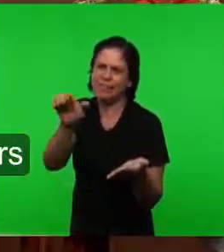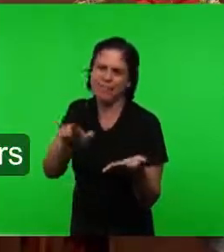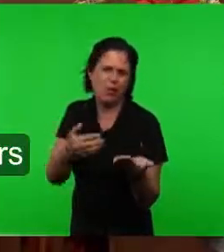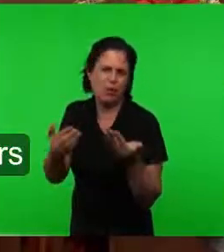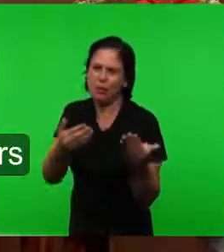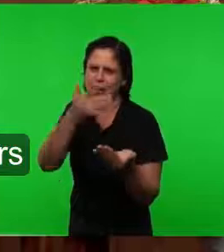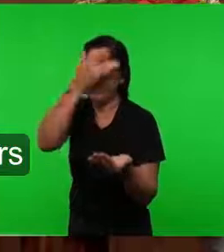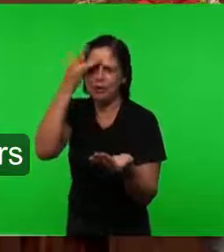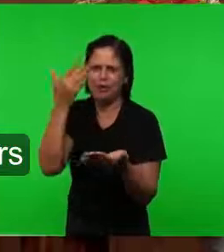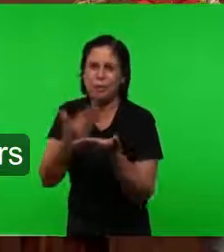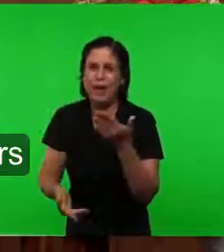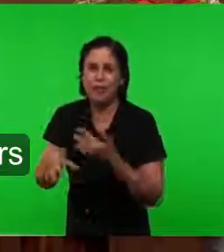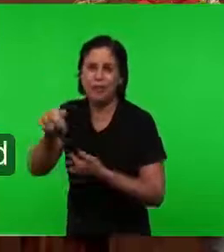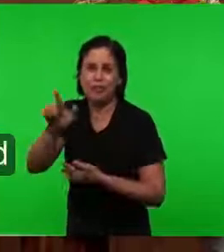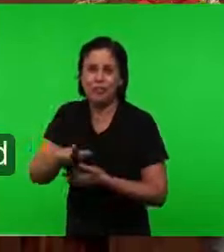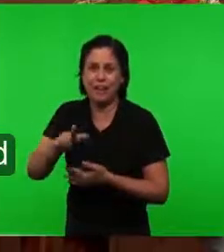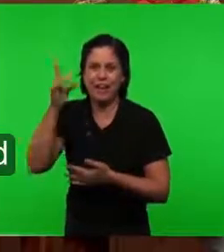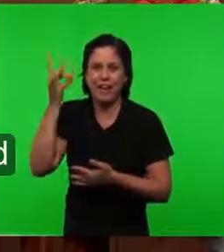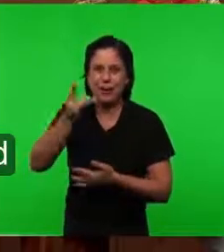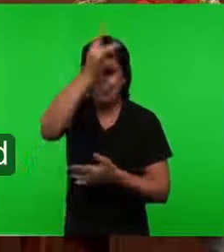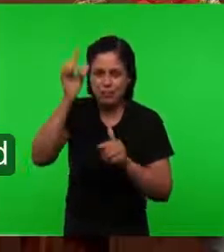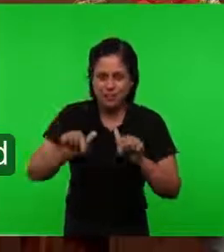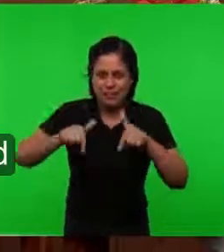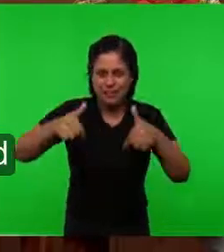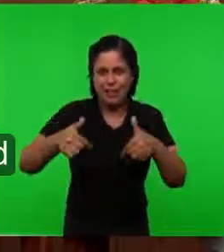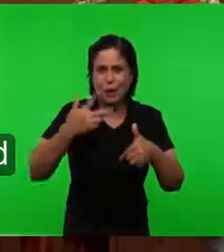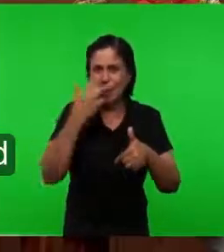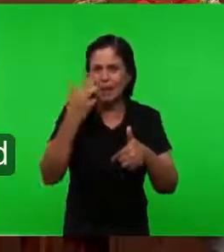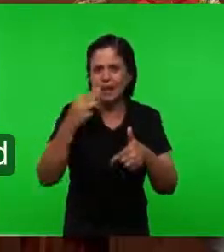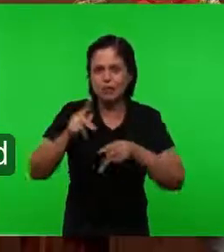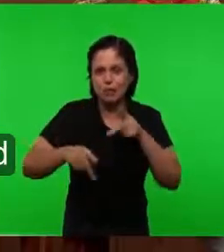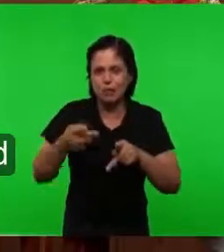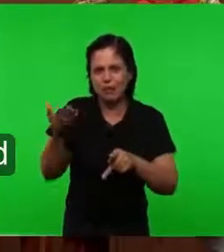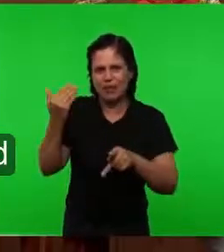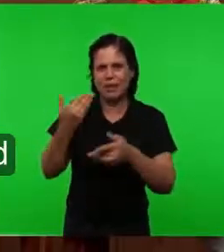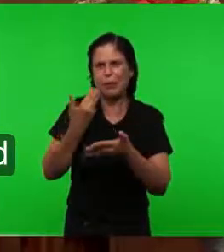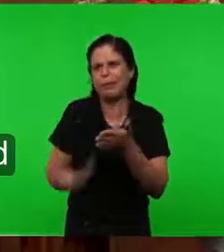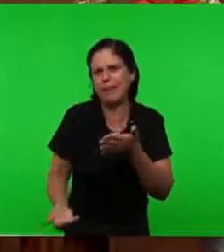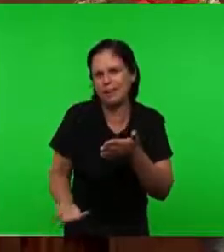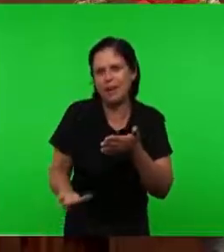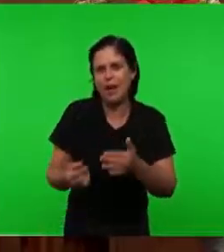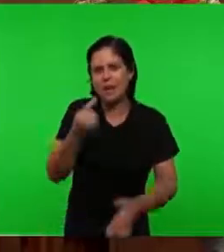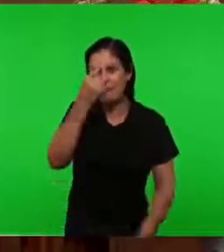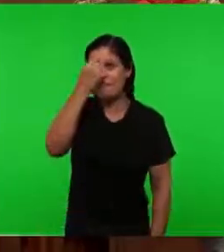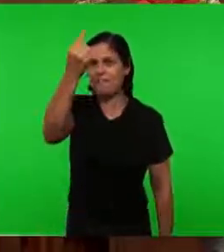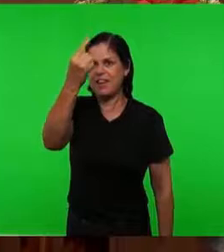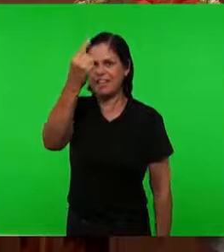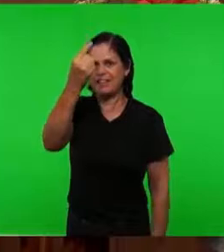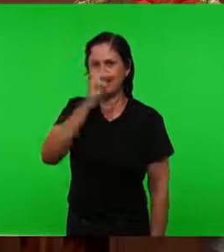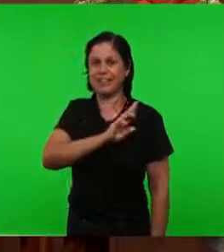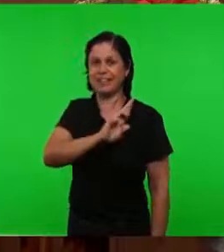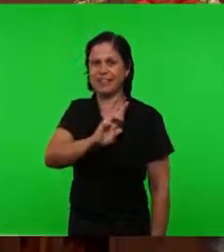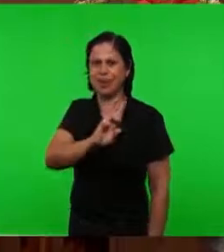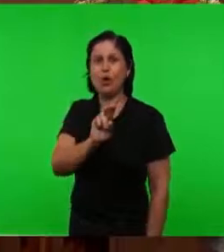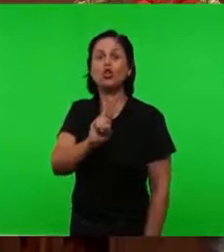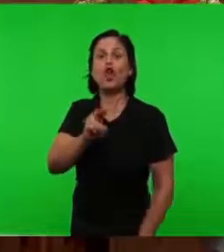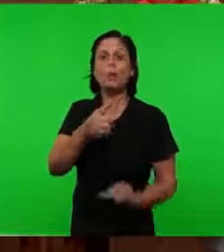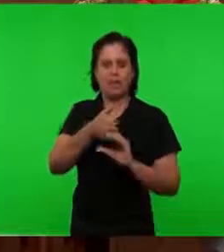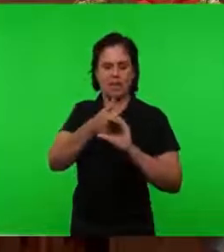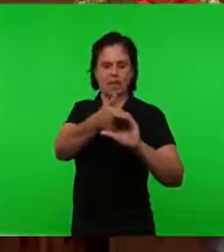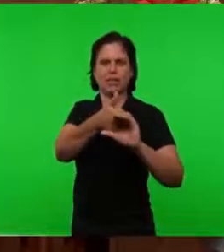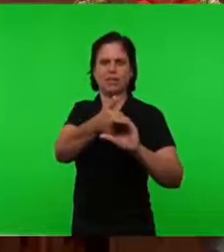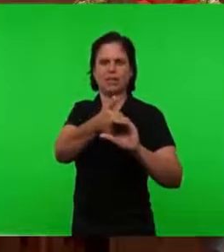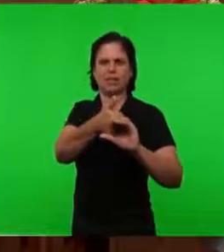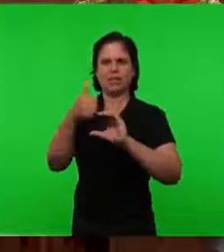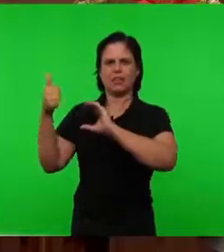perdeu A operação Do Espírito Santo Entra a razão Do homem E cria A religião Com o nome De cristianismo E continuou